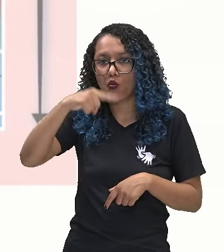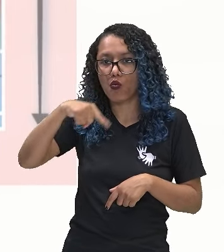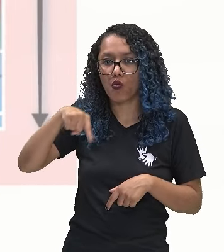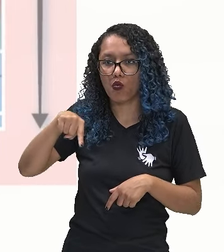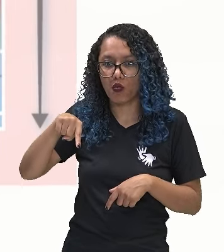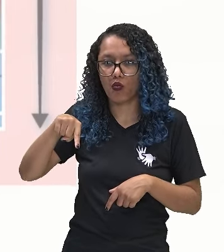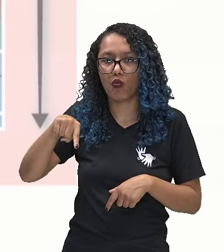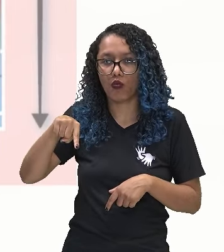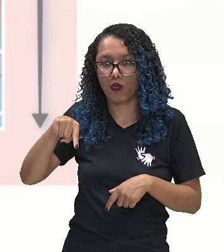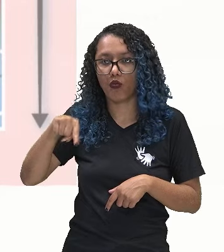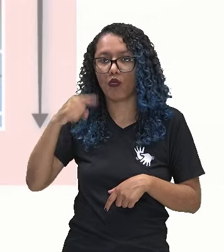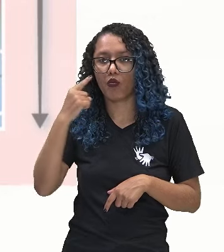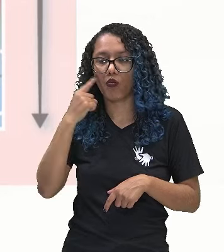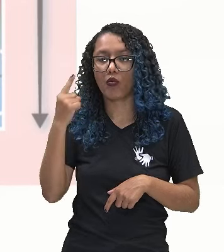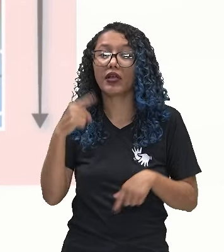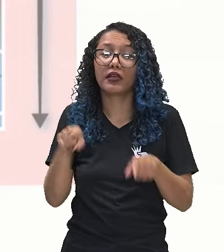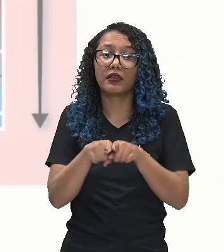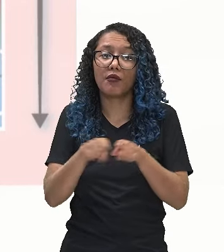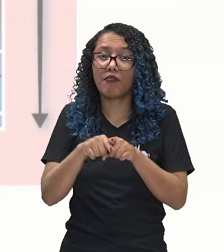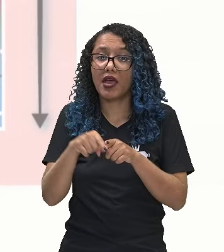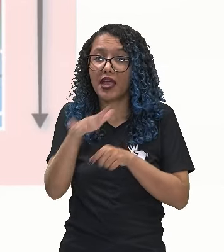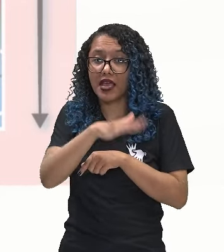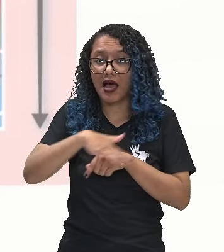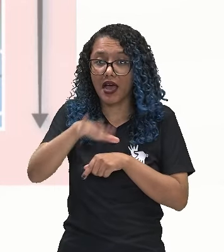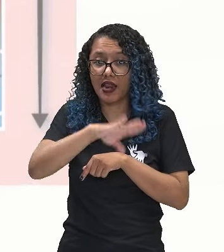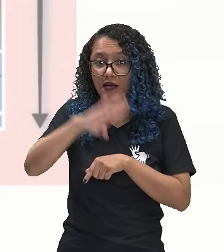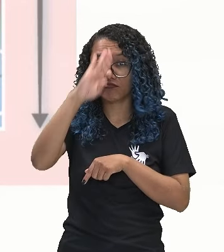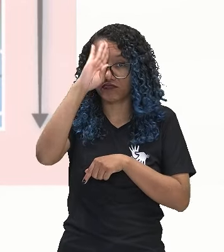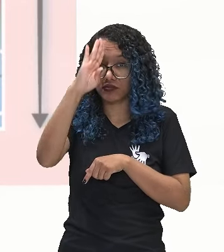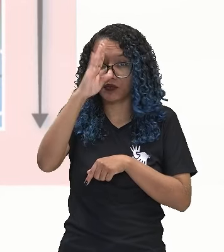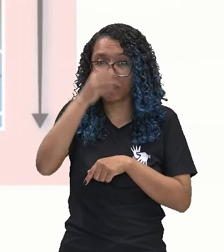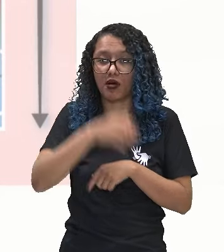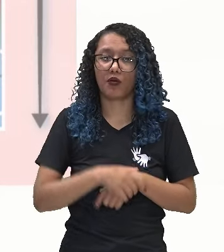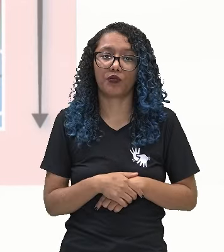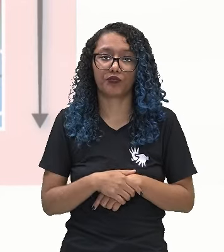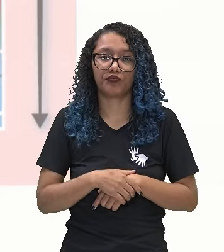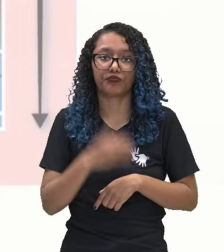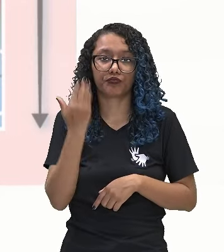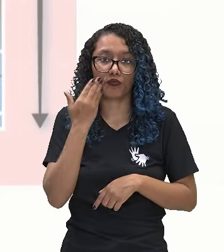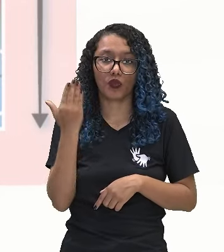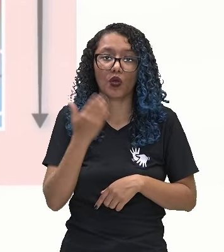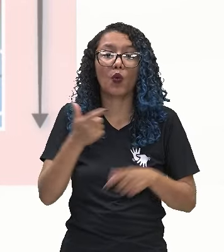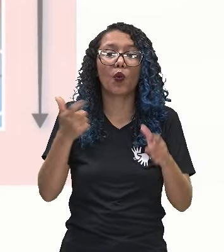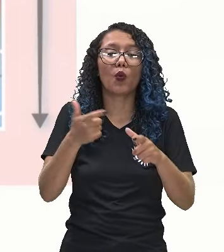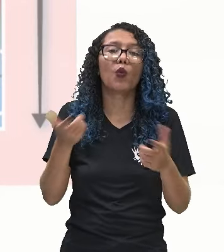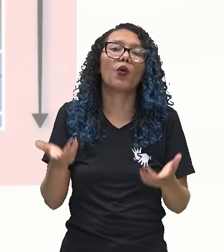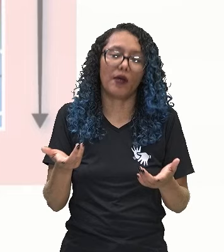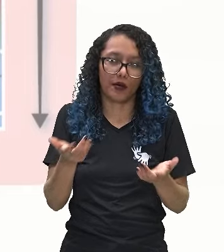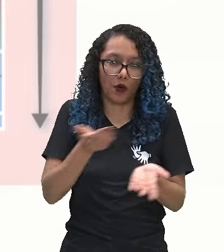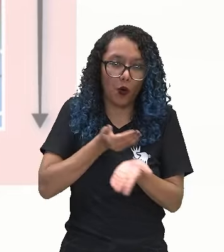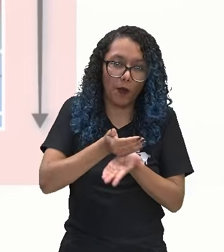área de meta. E uma área central aqui, onde é iniciada a bola do jogo.